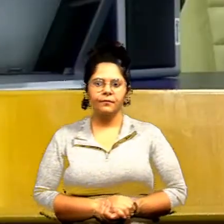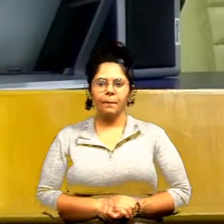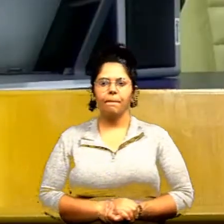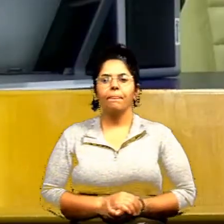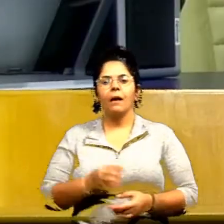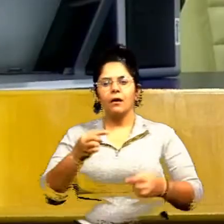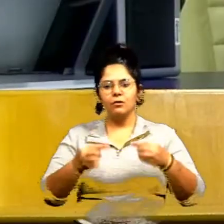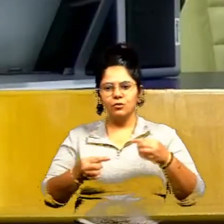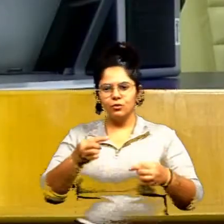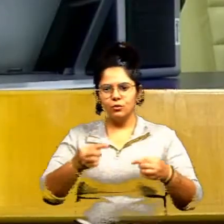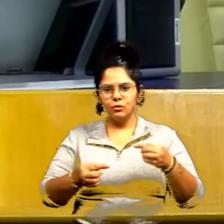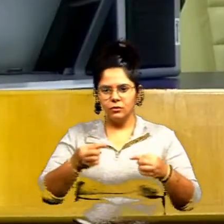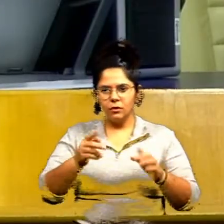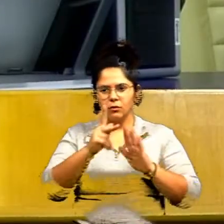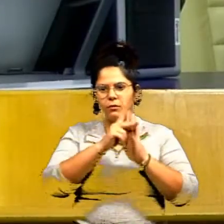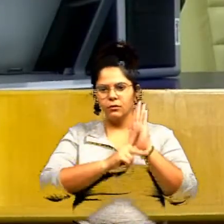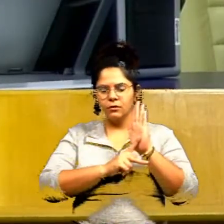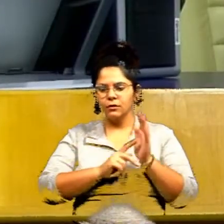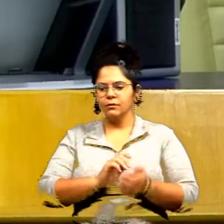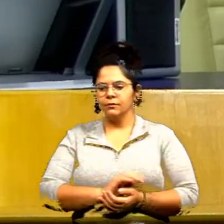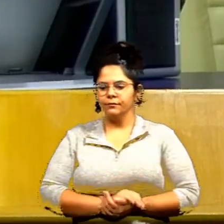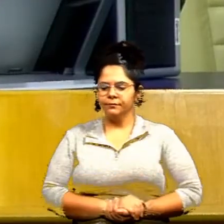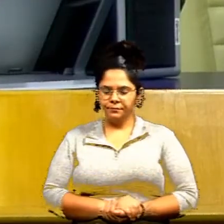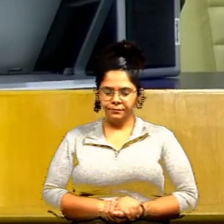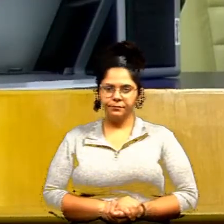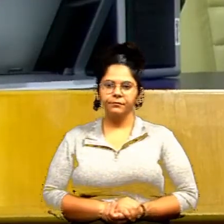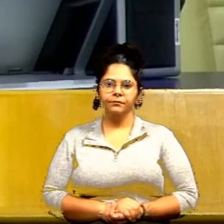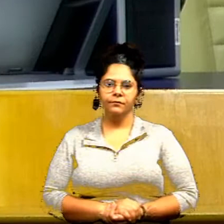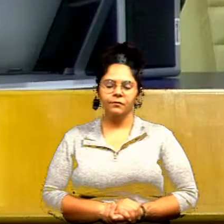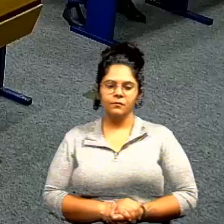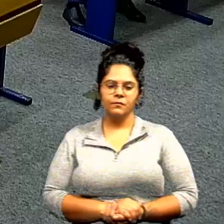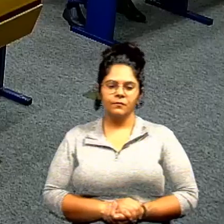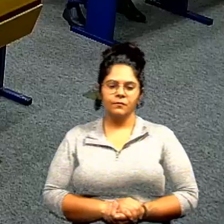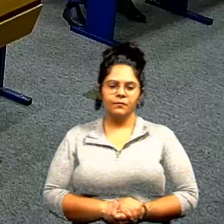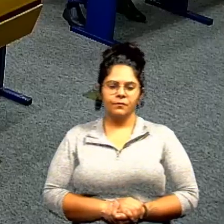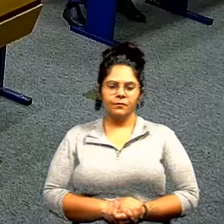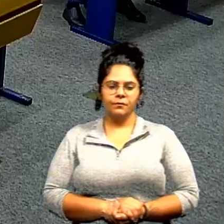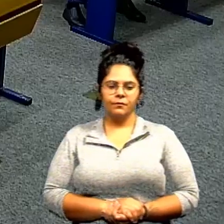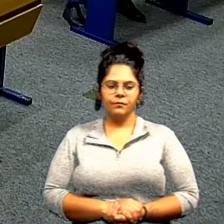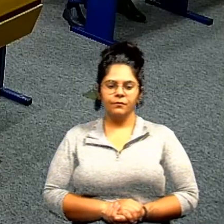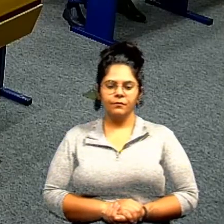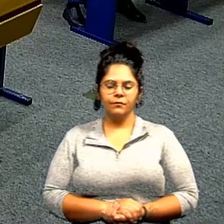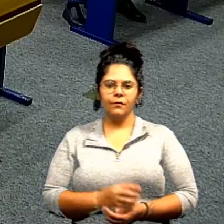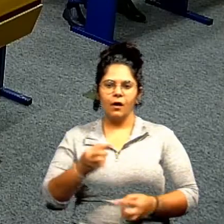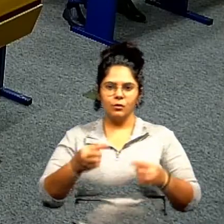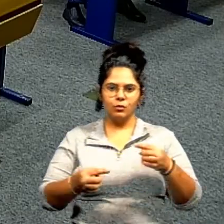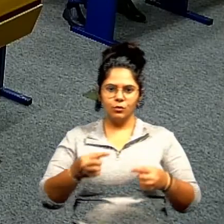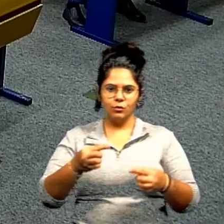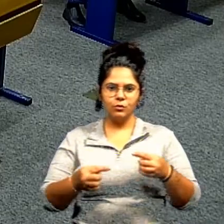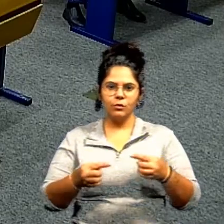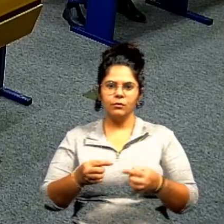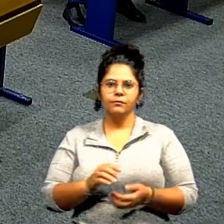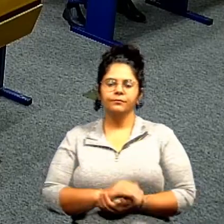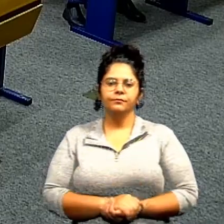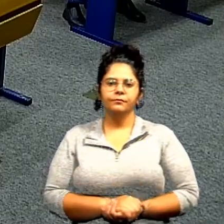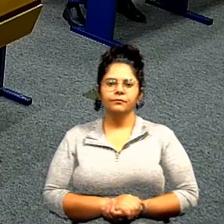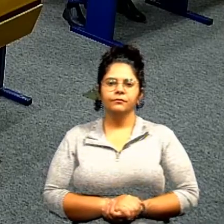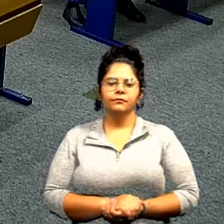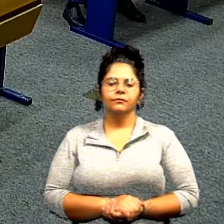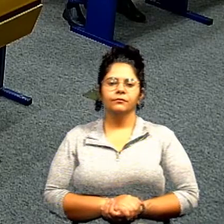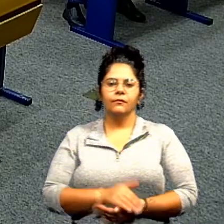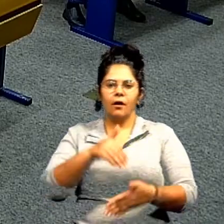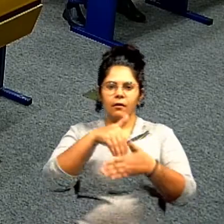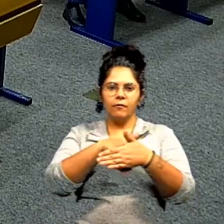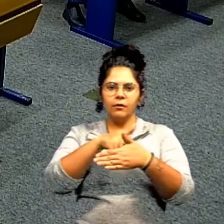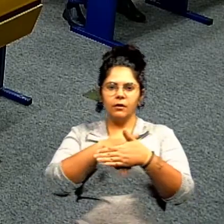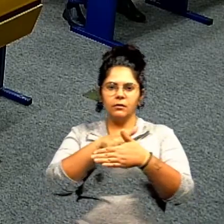Está em discussão, o projeto está em discussão, em discussão, encerro a